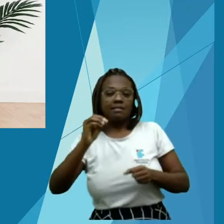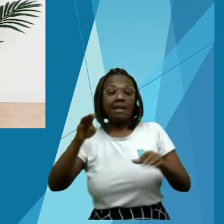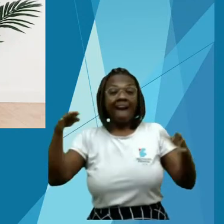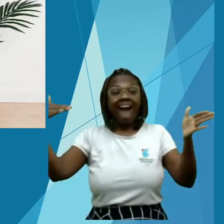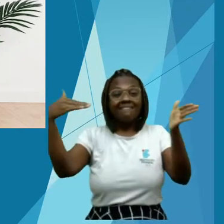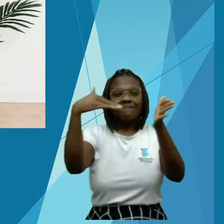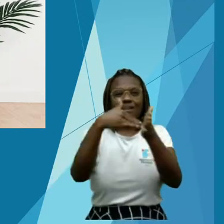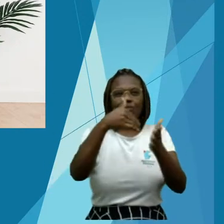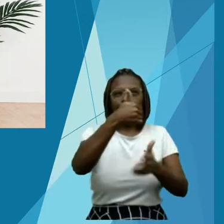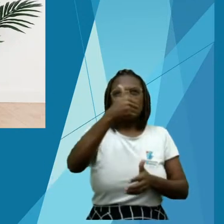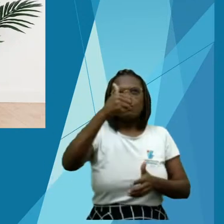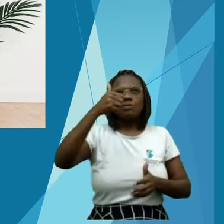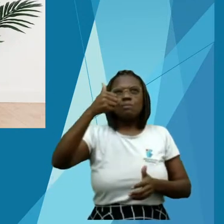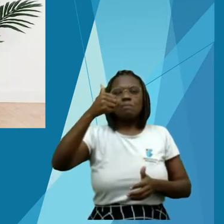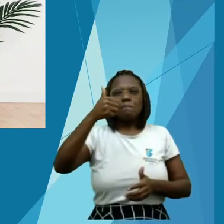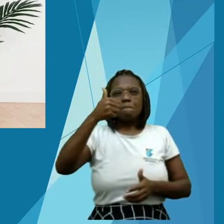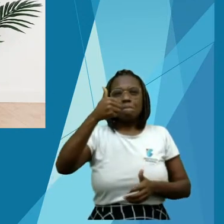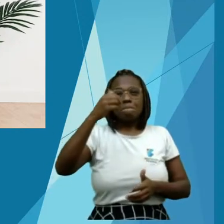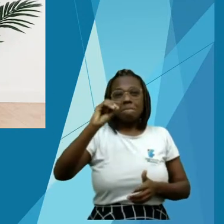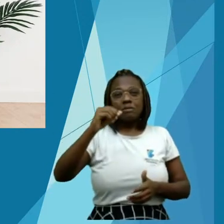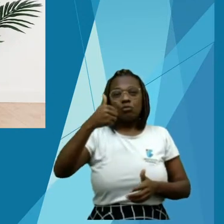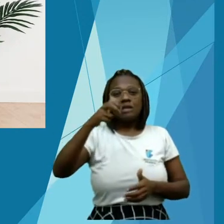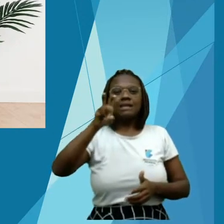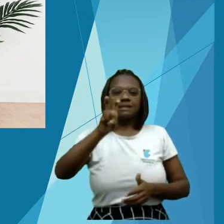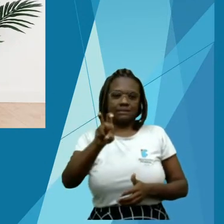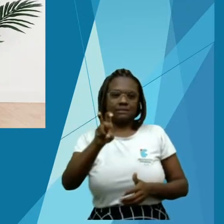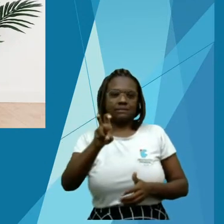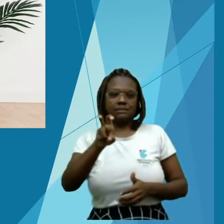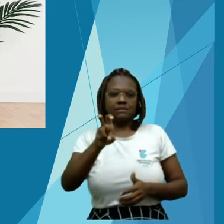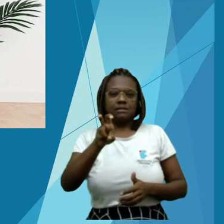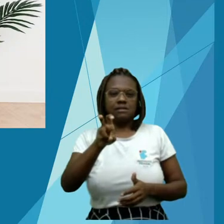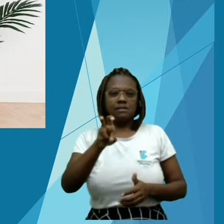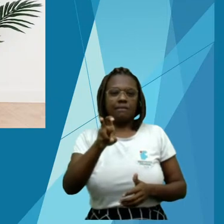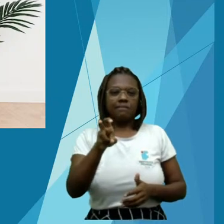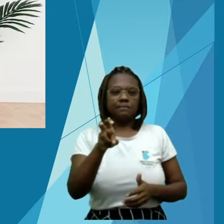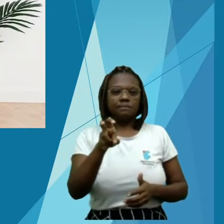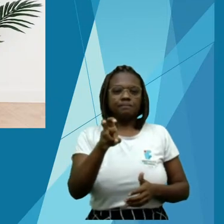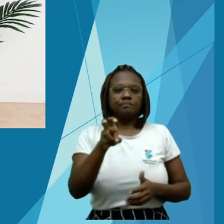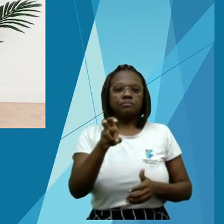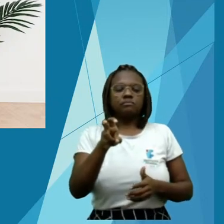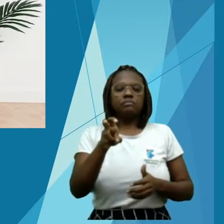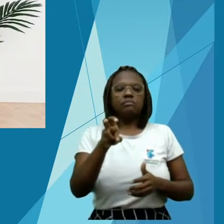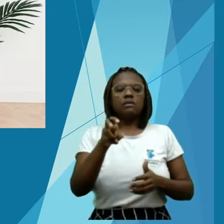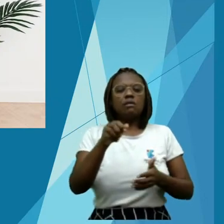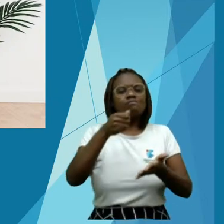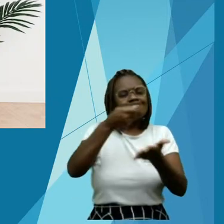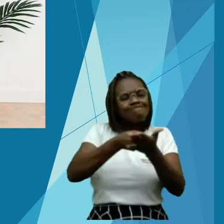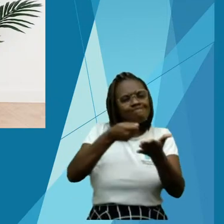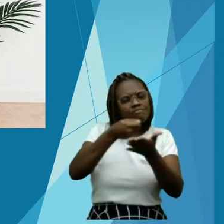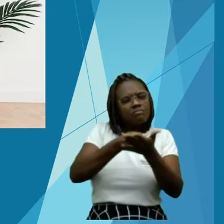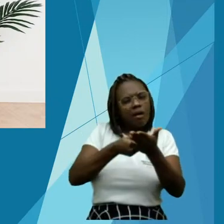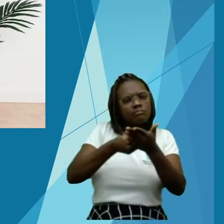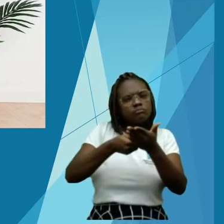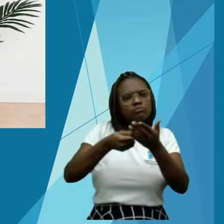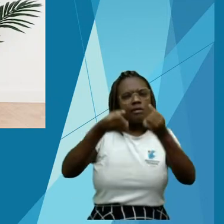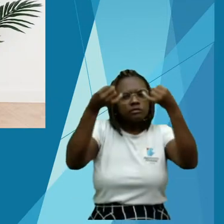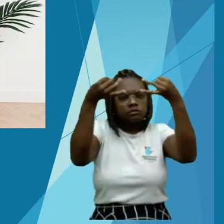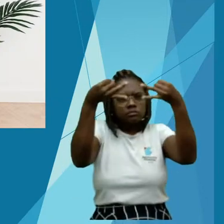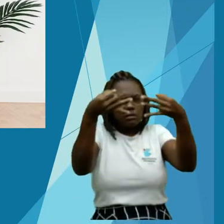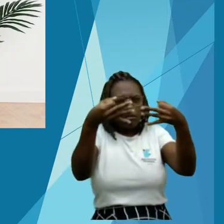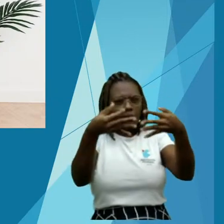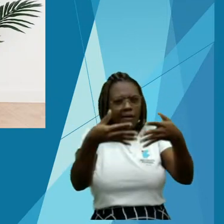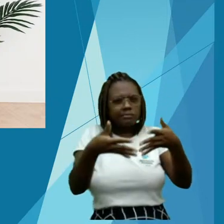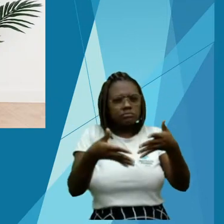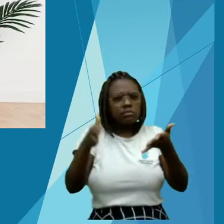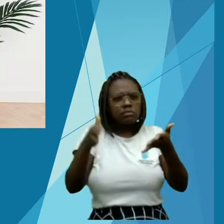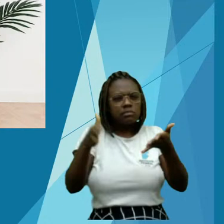motivos que colocam o Brasil na rota dos imigrantes como um país de destino. Também analisamos todo